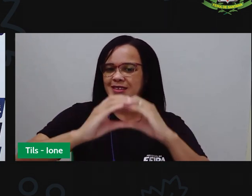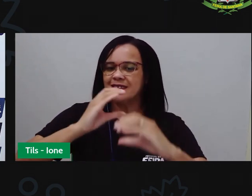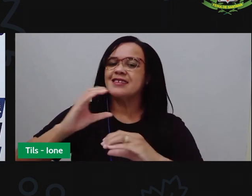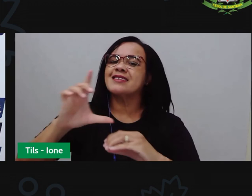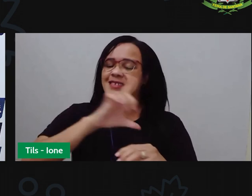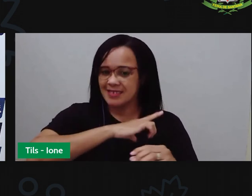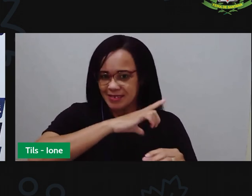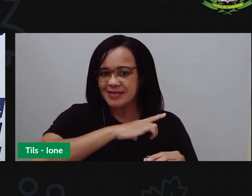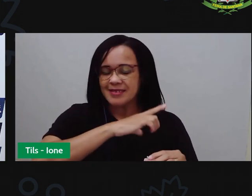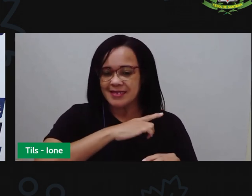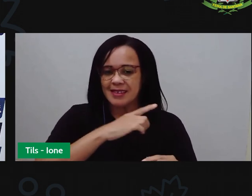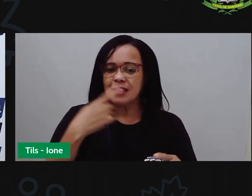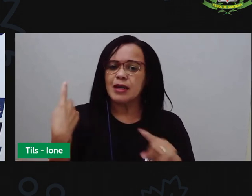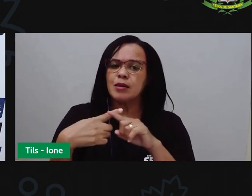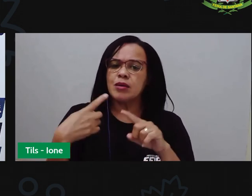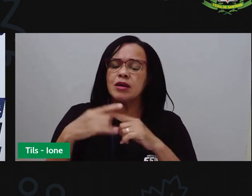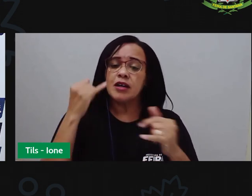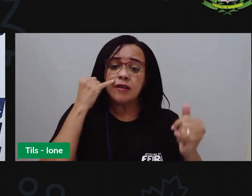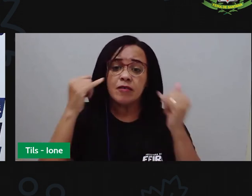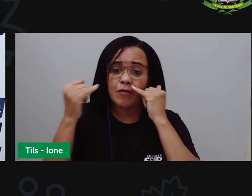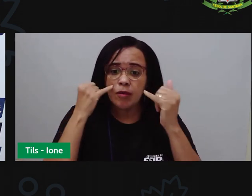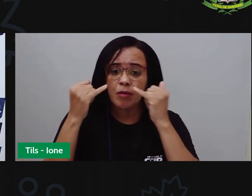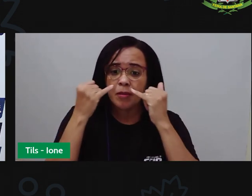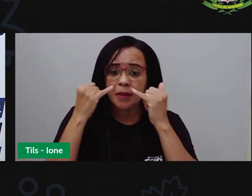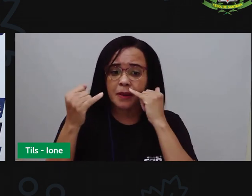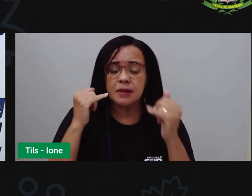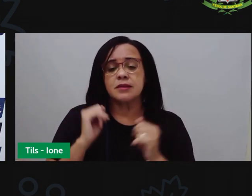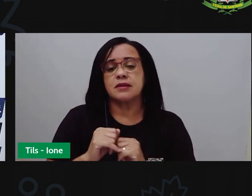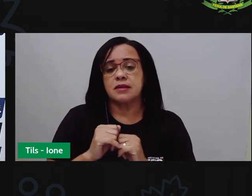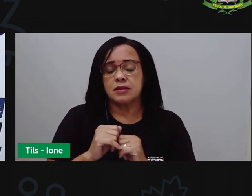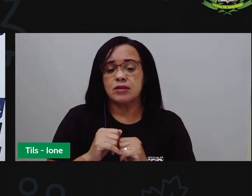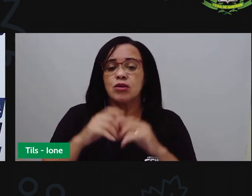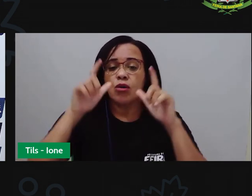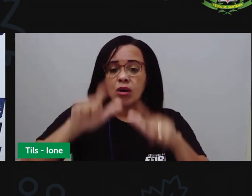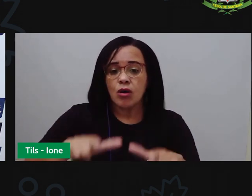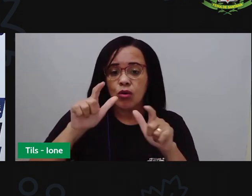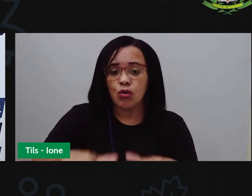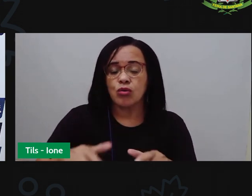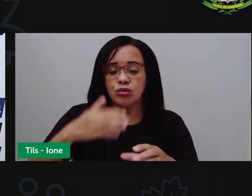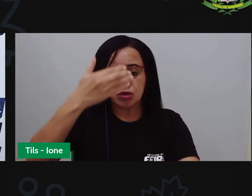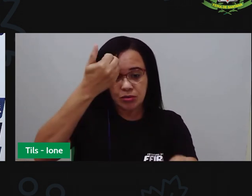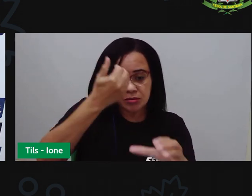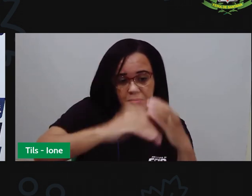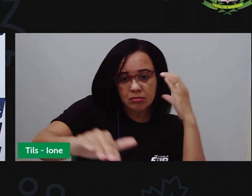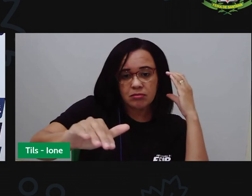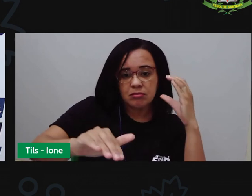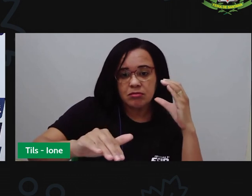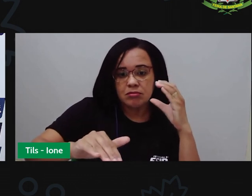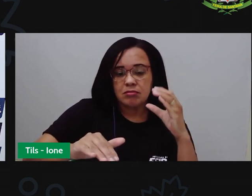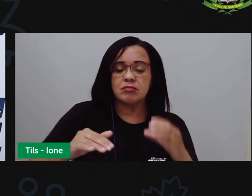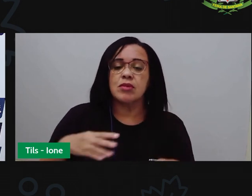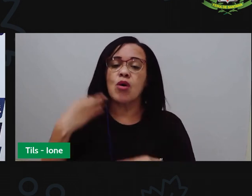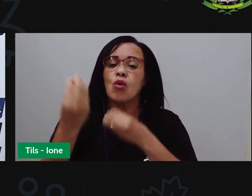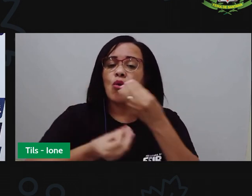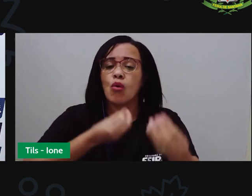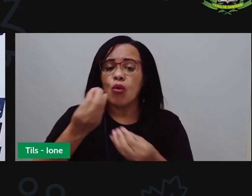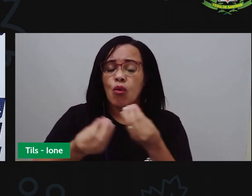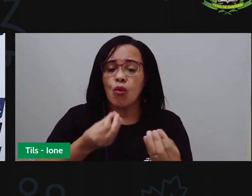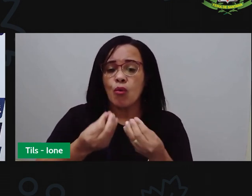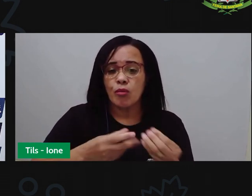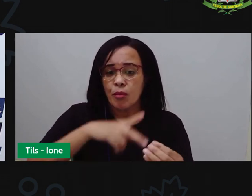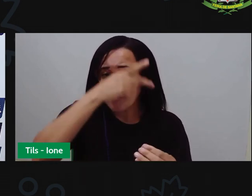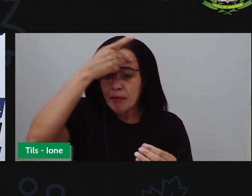informando que evento é esse, né? Ele com a mensagem, dizendo que evento é esse. Quem está